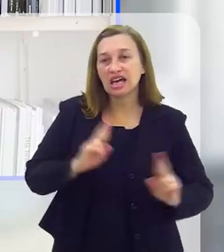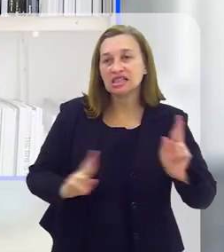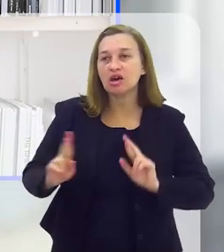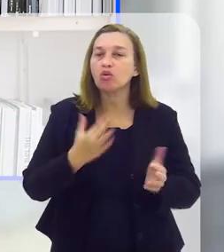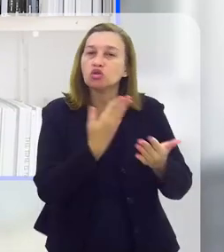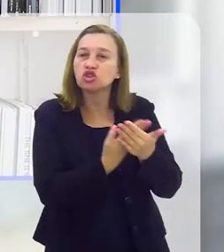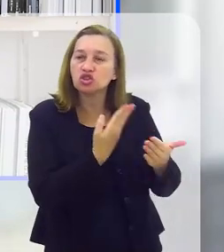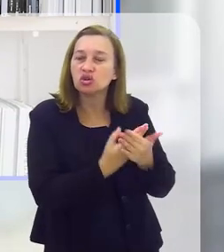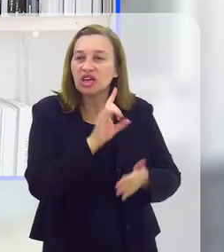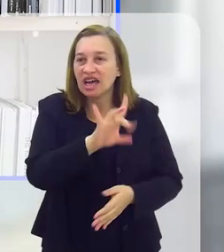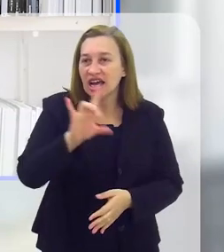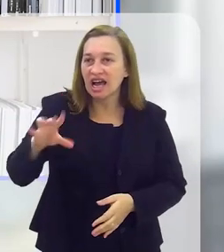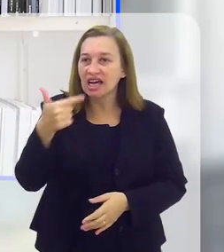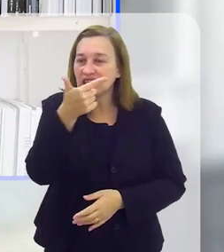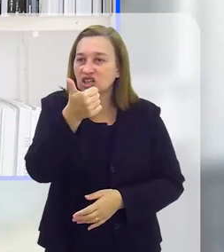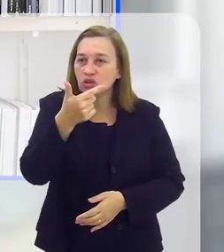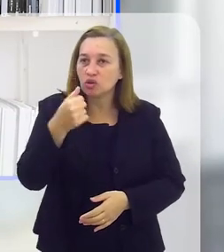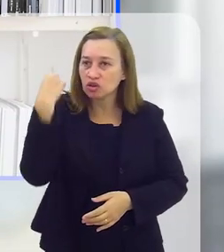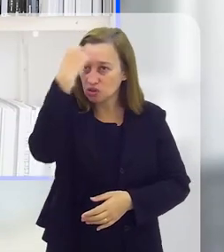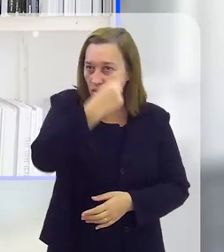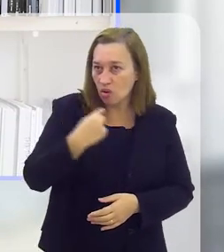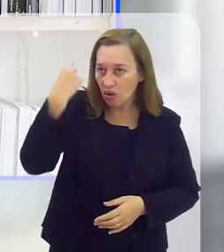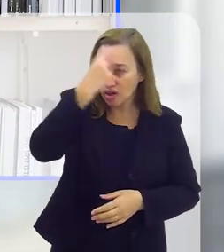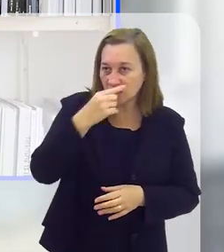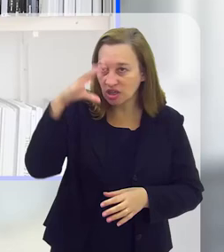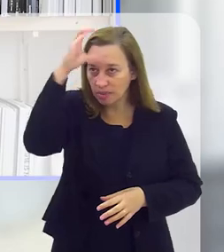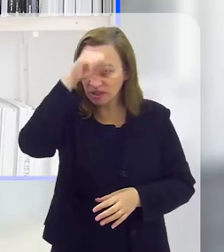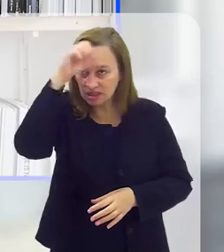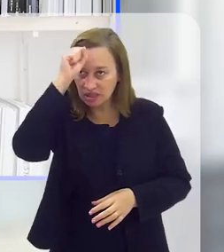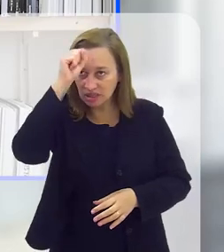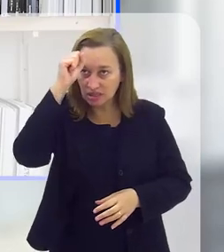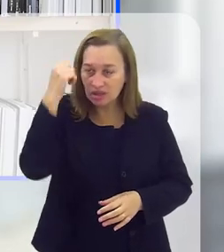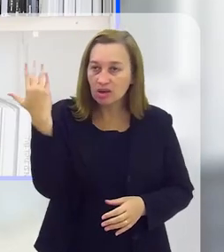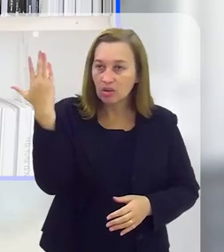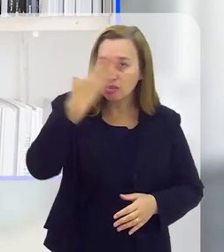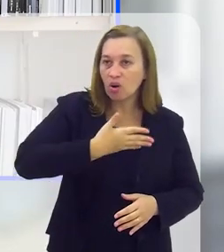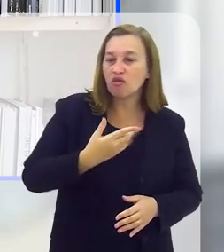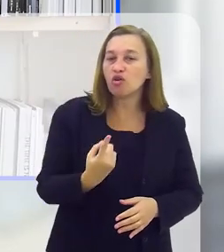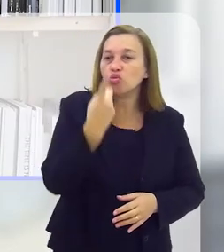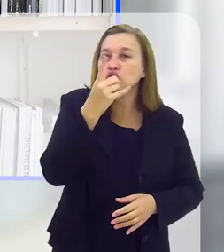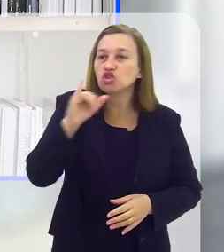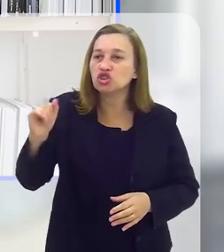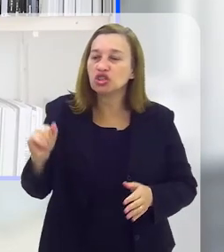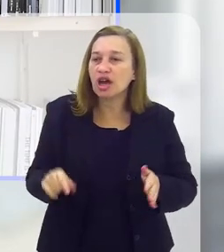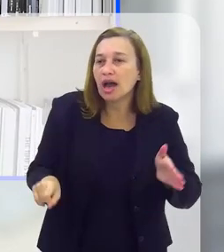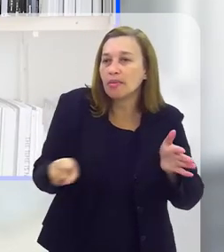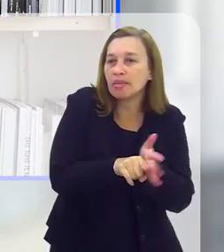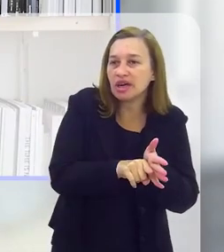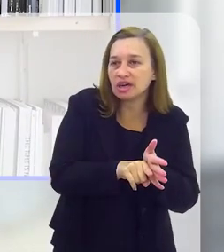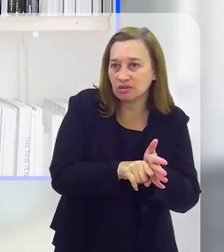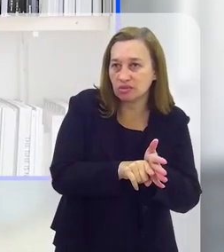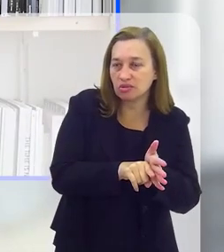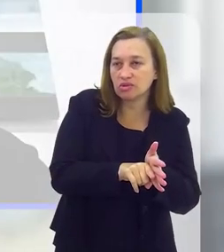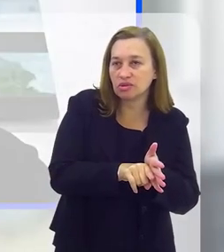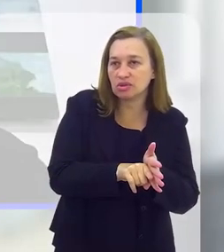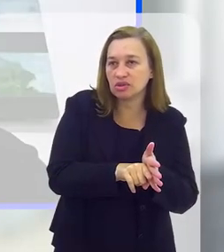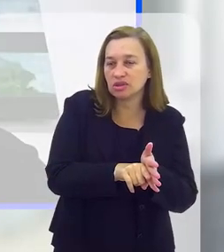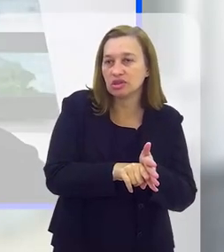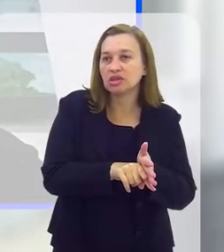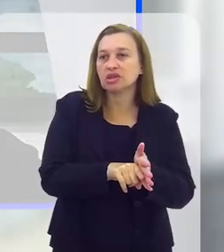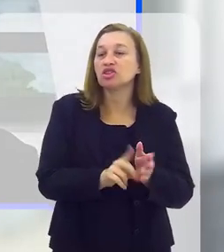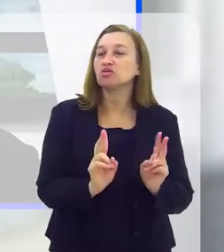relação aos estudos, cada 12 horas de aprendizagem comprovada equivalem a um dia menos de detenção. Porque tão poucos